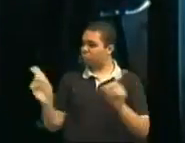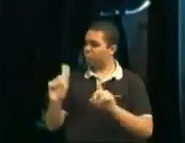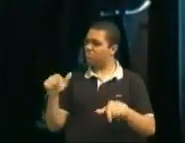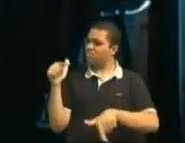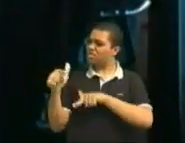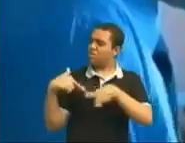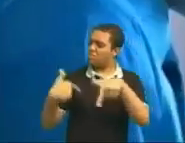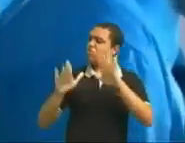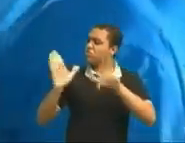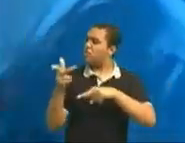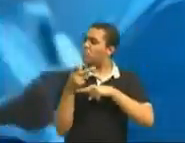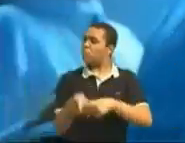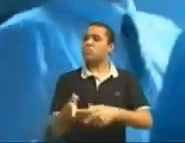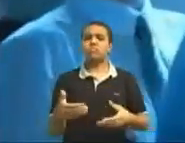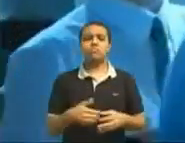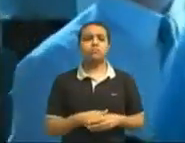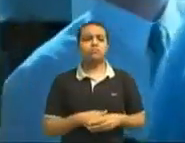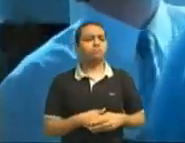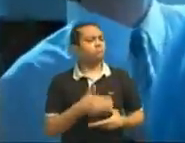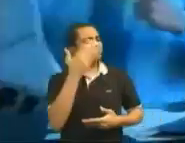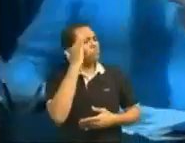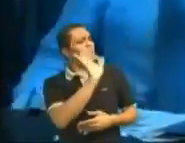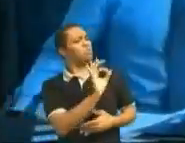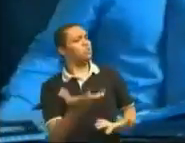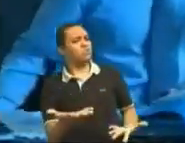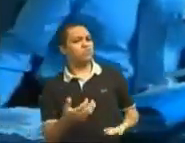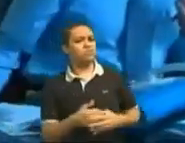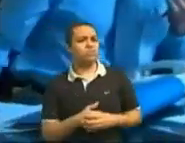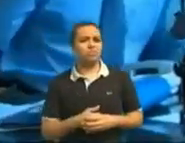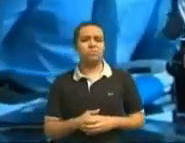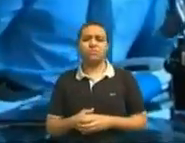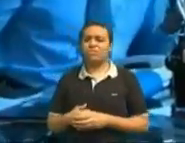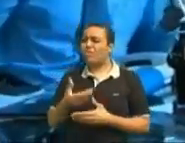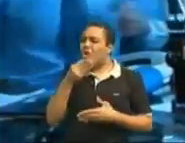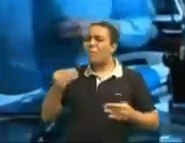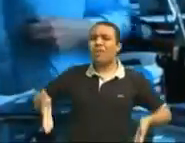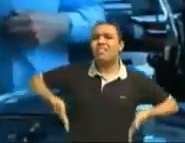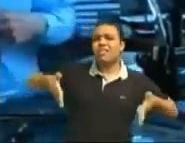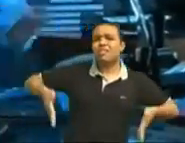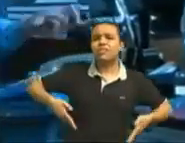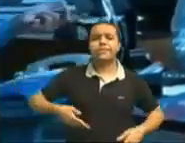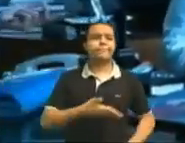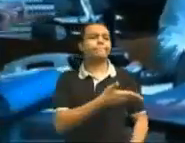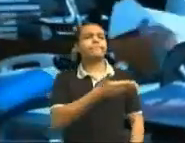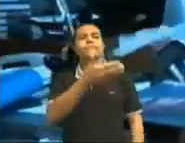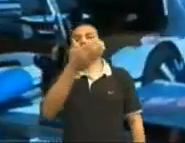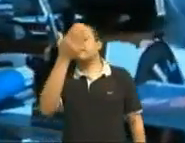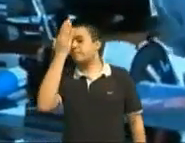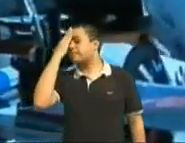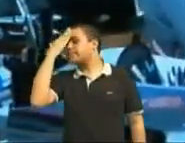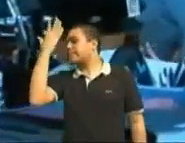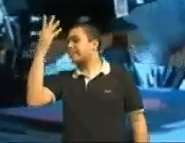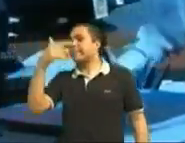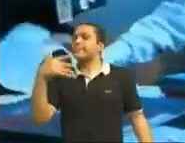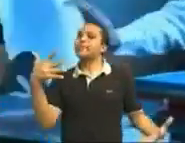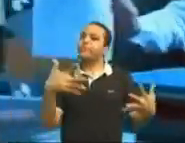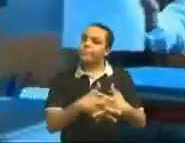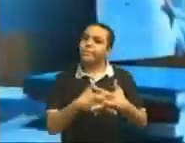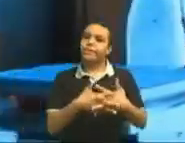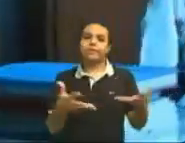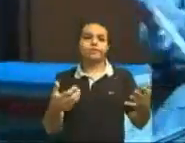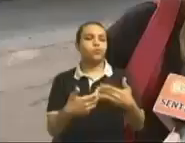Estava até procurando emprego. Não entendi. Caralhava, de cadeira de rodas. Pô, é complica.